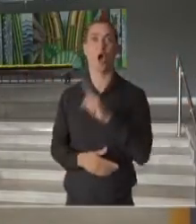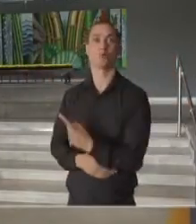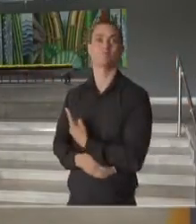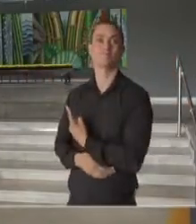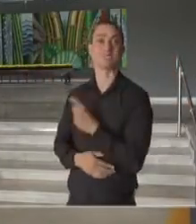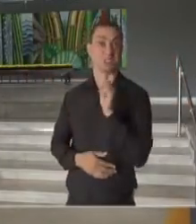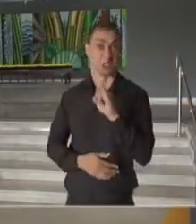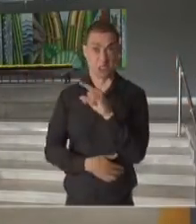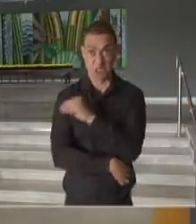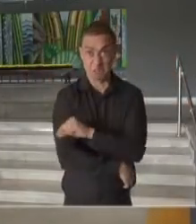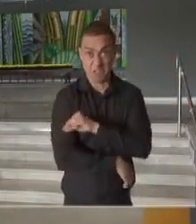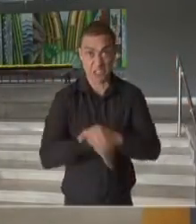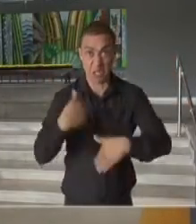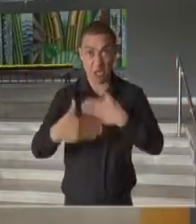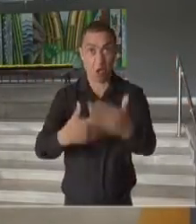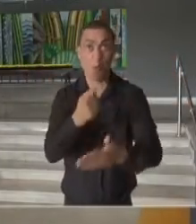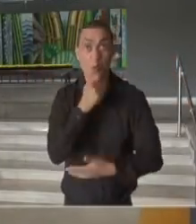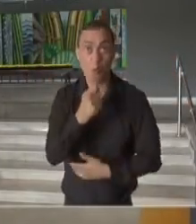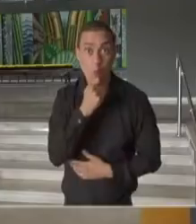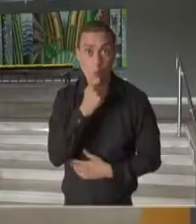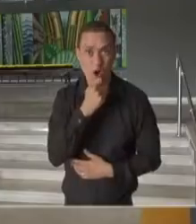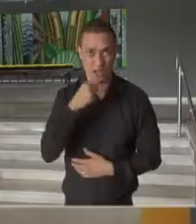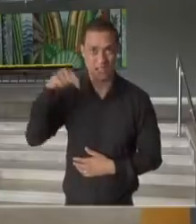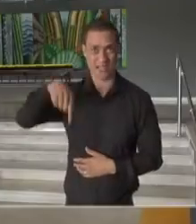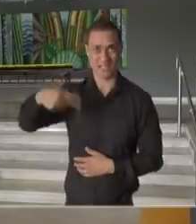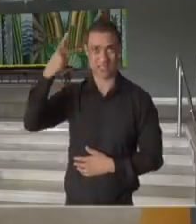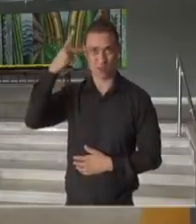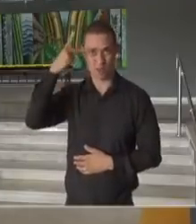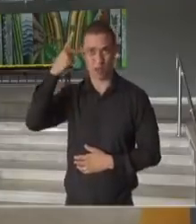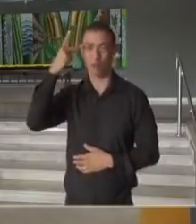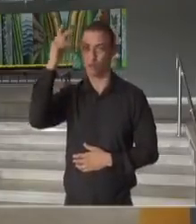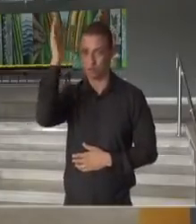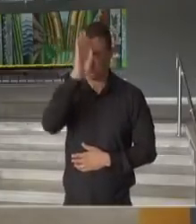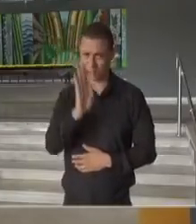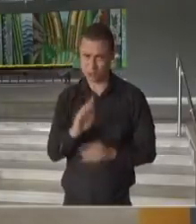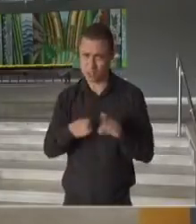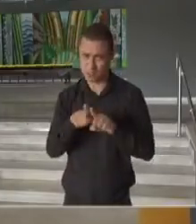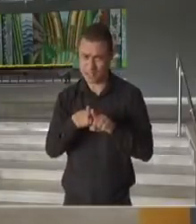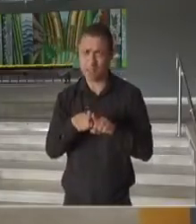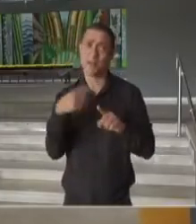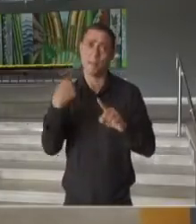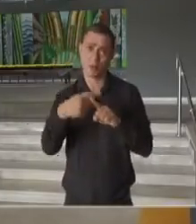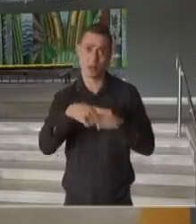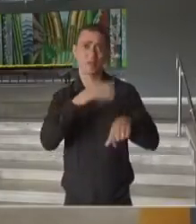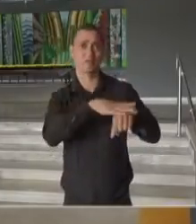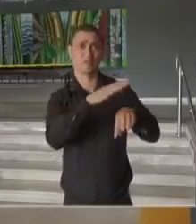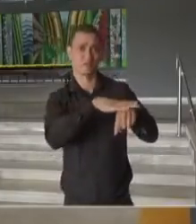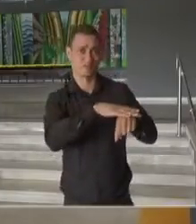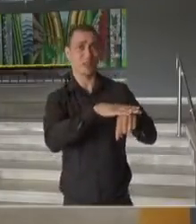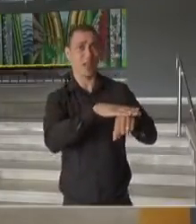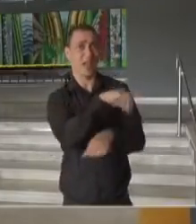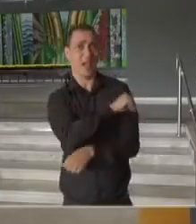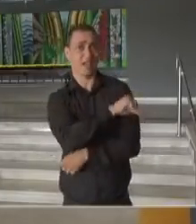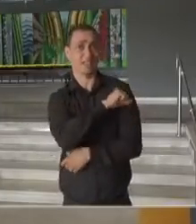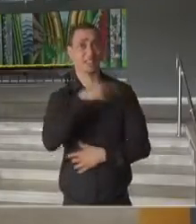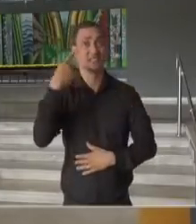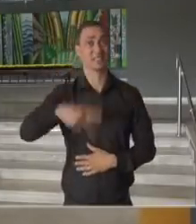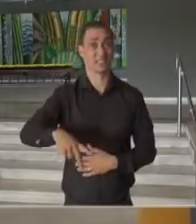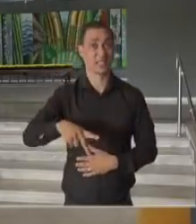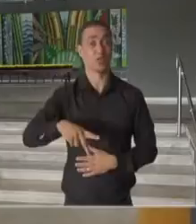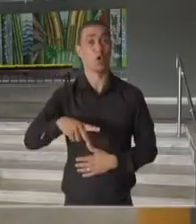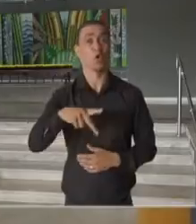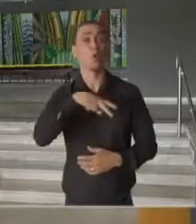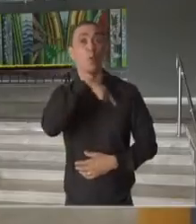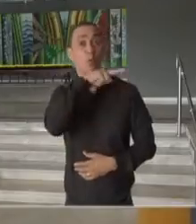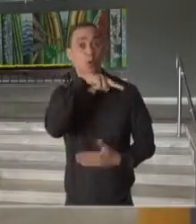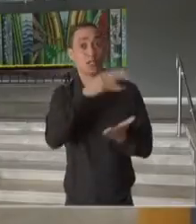nesse nível de vacinação no nosso Estado e no nosso país, graças à iniciativa das vacinas aqui, iniciadas com